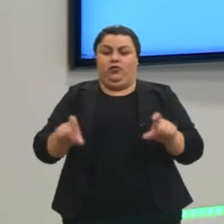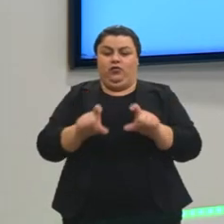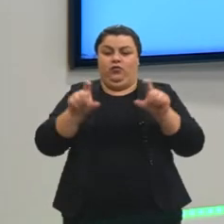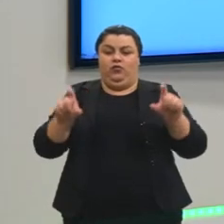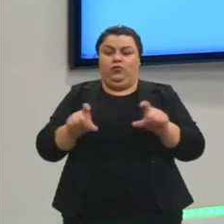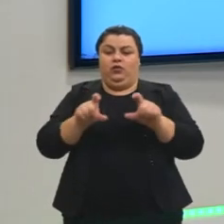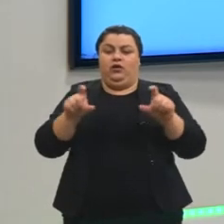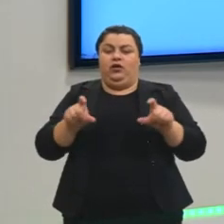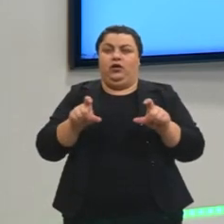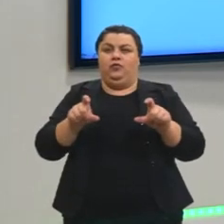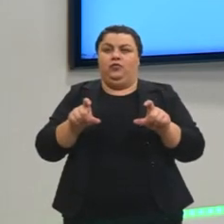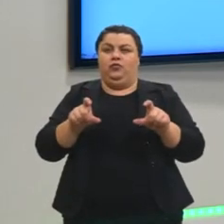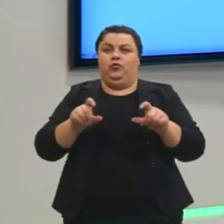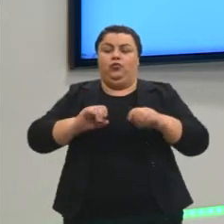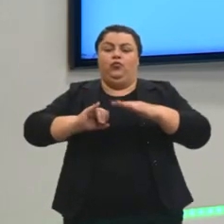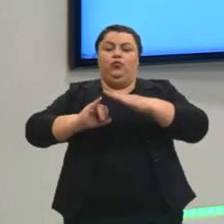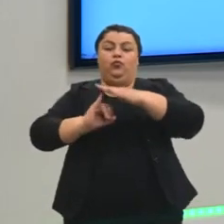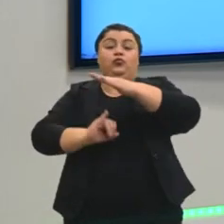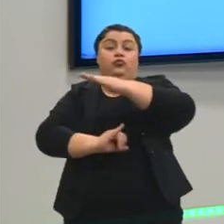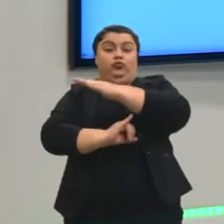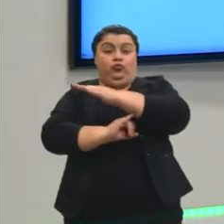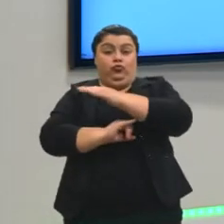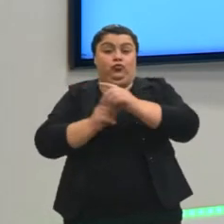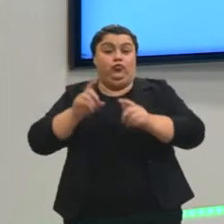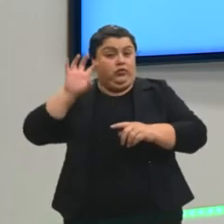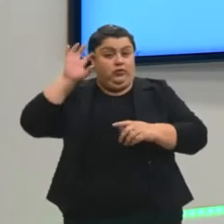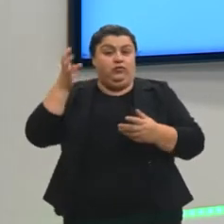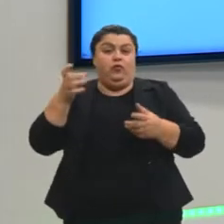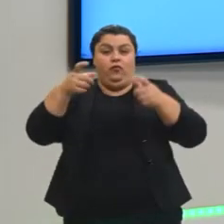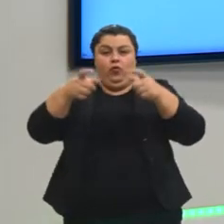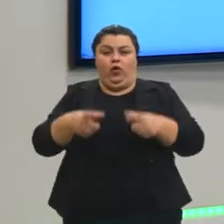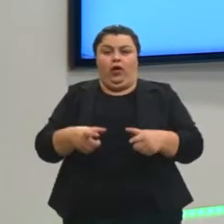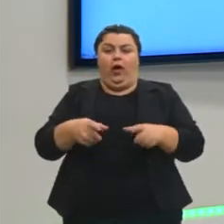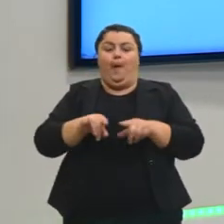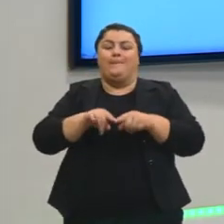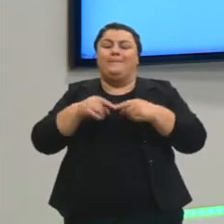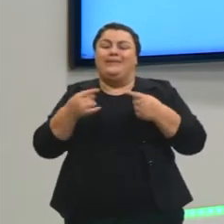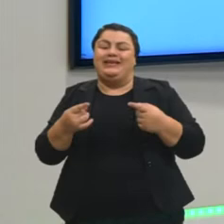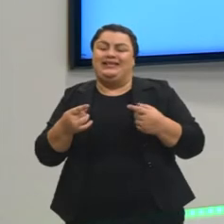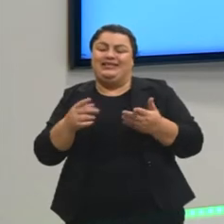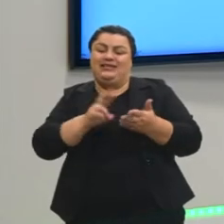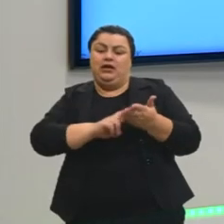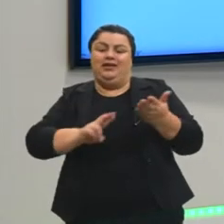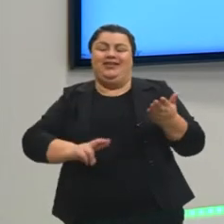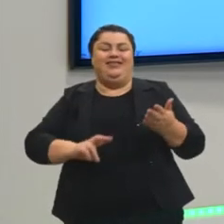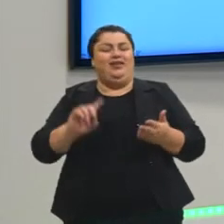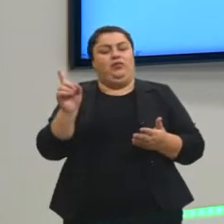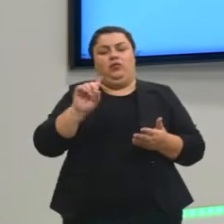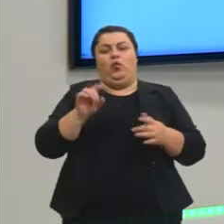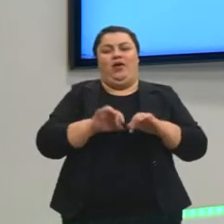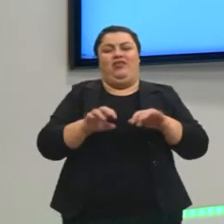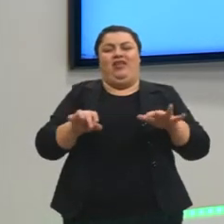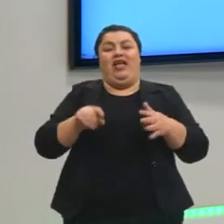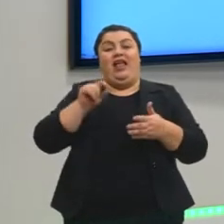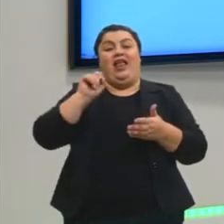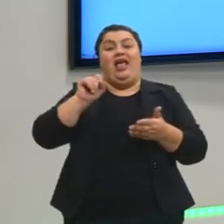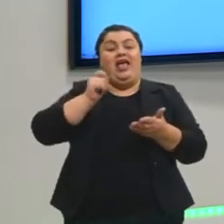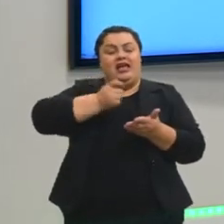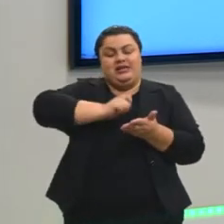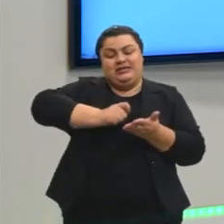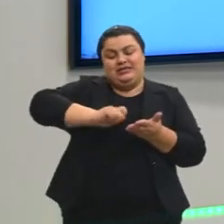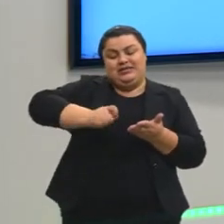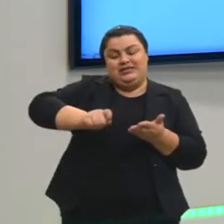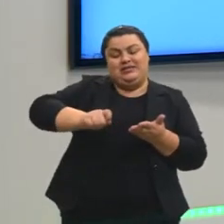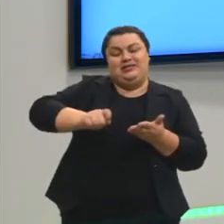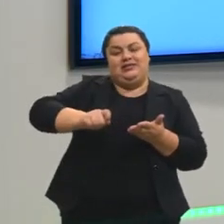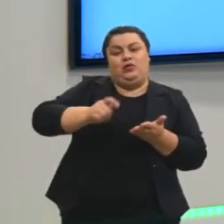definido pelo próprio Inep, os locais de prova, mas a redação, meus queridos, não é digitada. Ela é escrita. Até porque